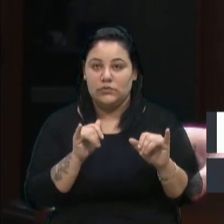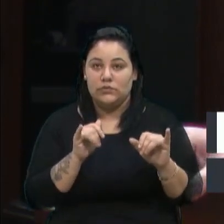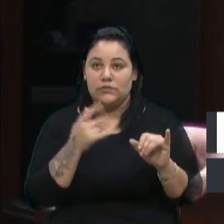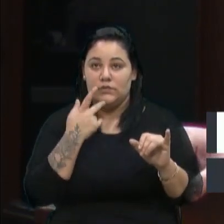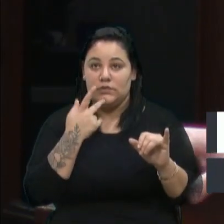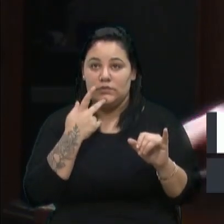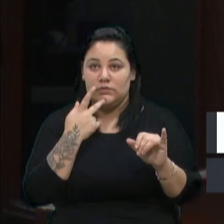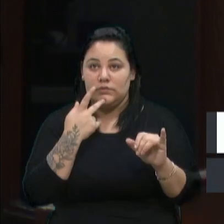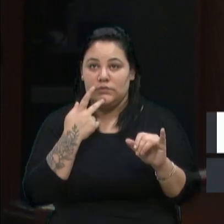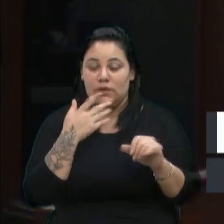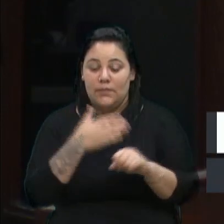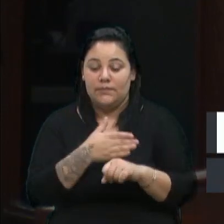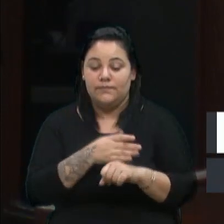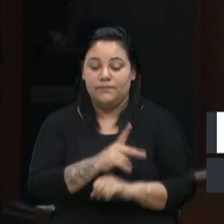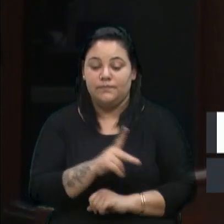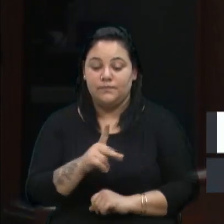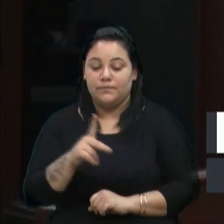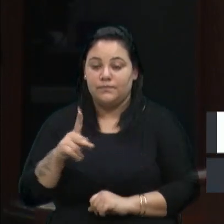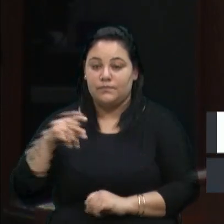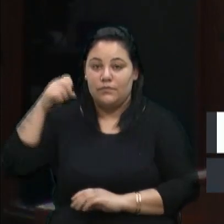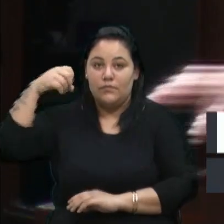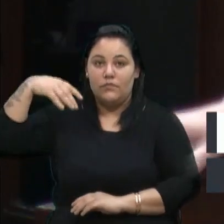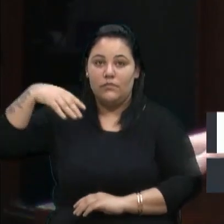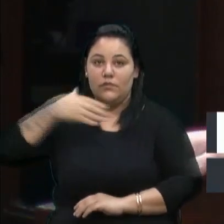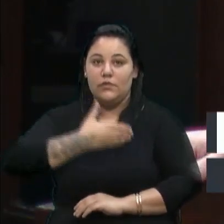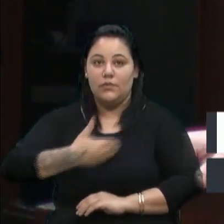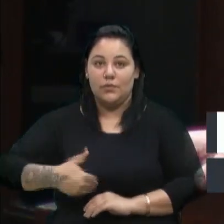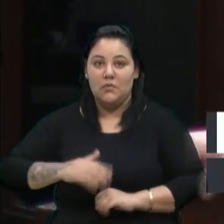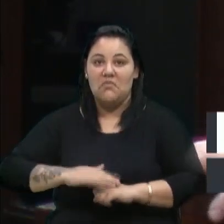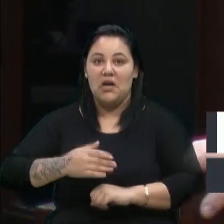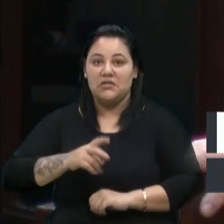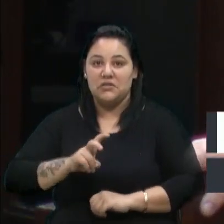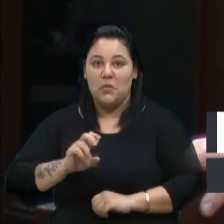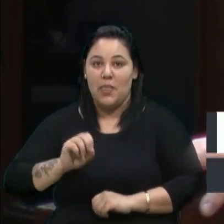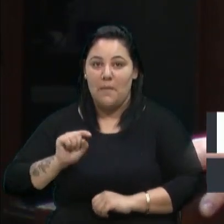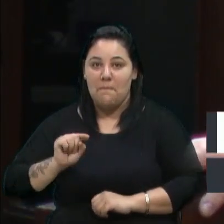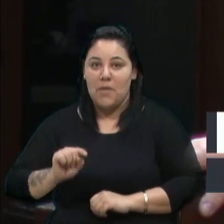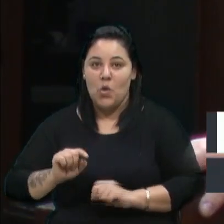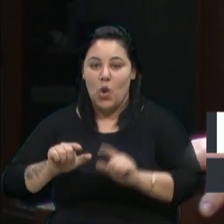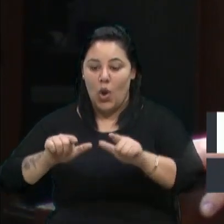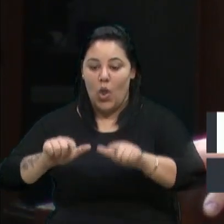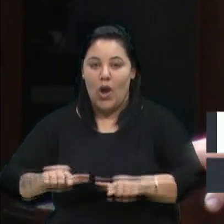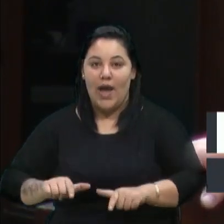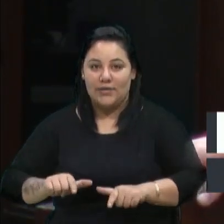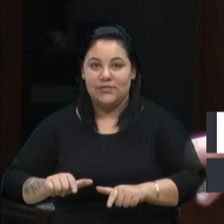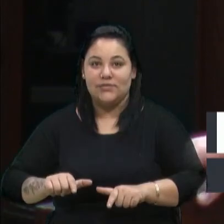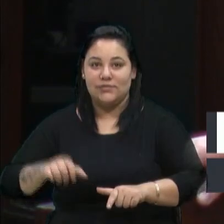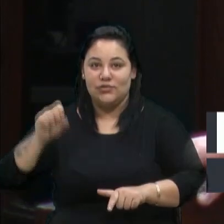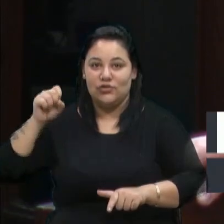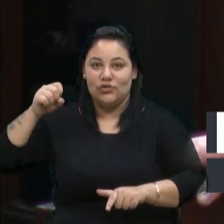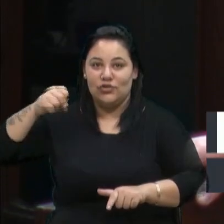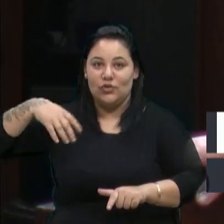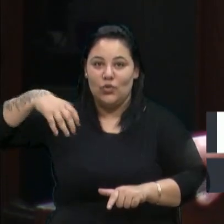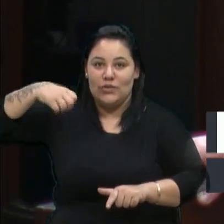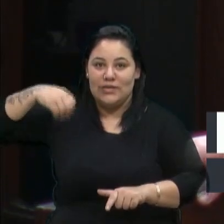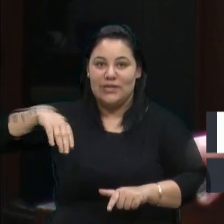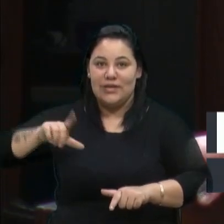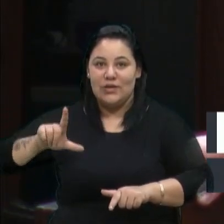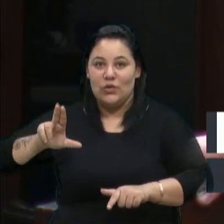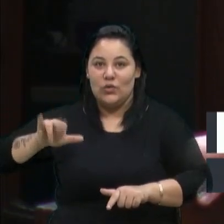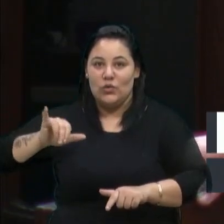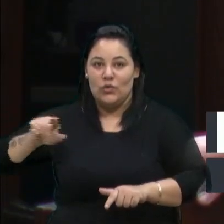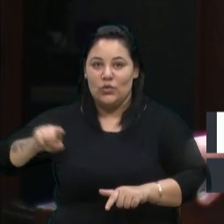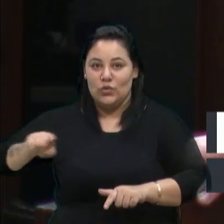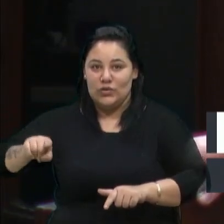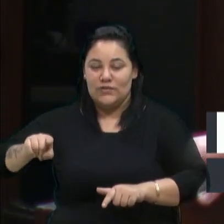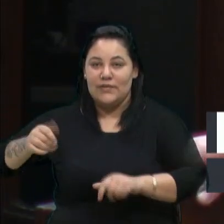da PPP da Iluminação Pública, onde mais de 50 mil pontos de luz serão trocados,